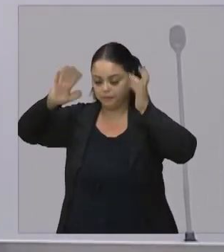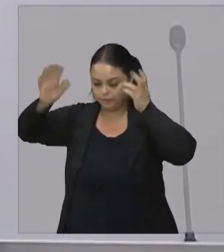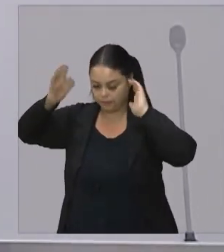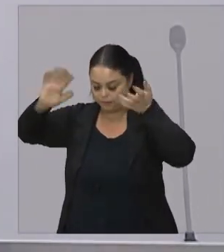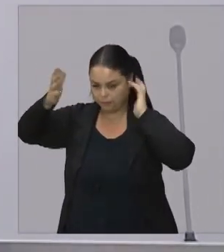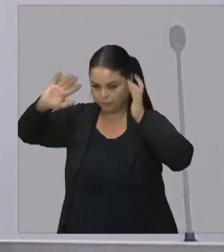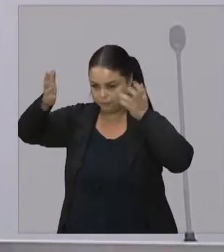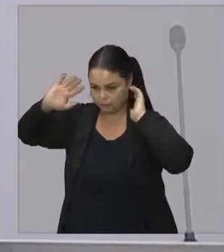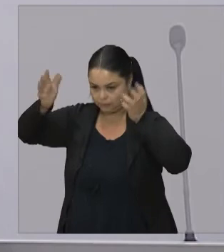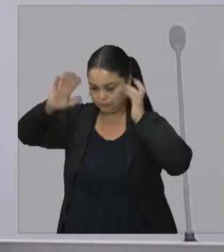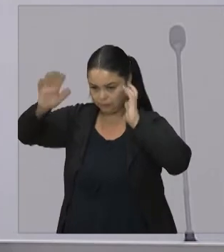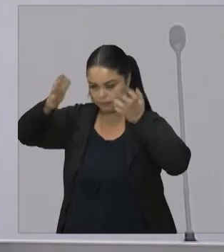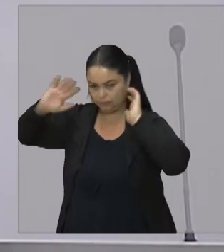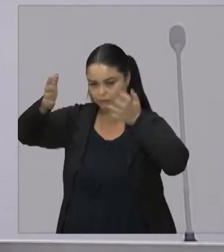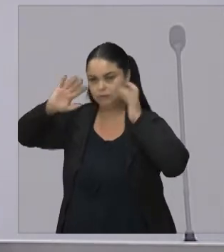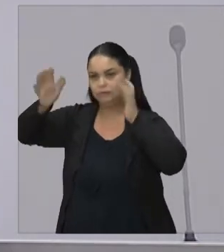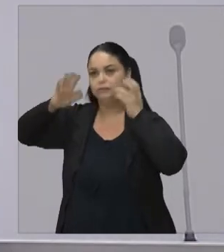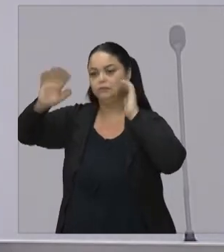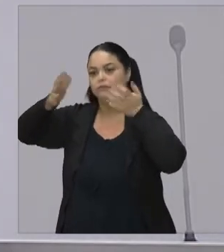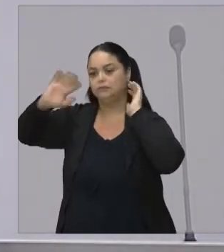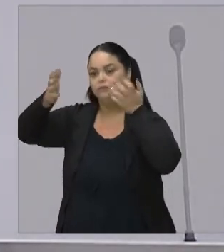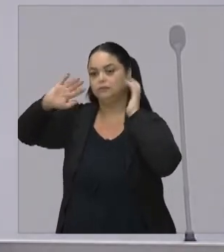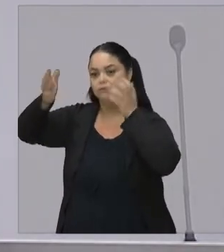Um povo unido